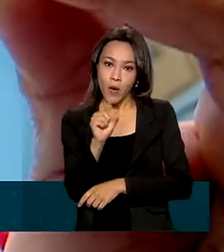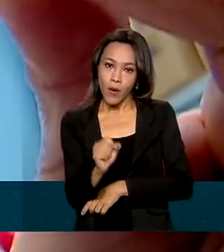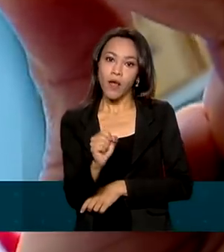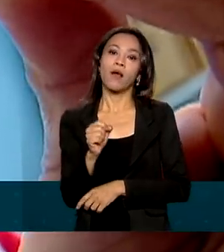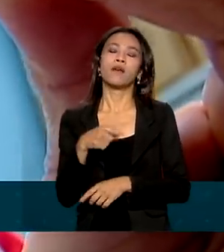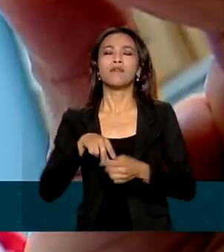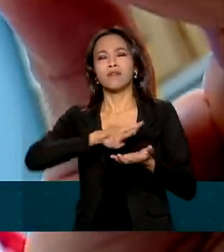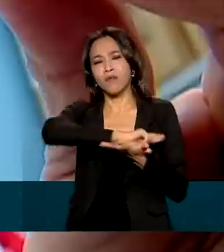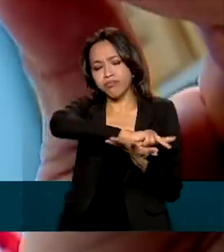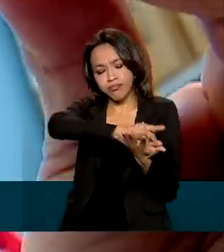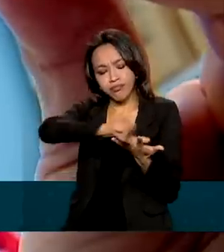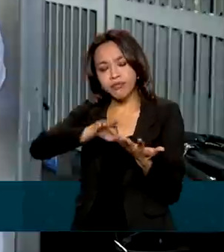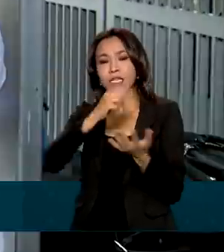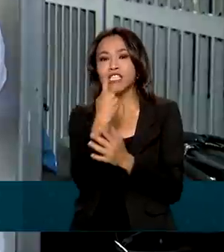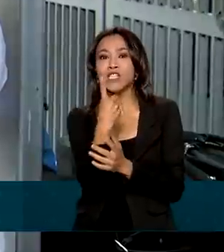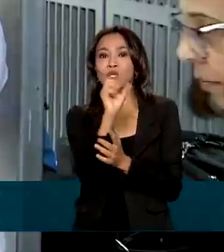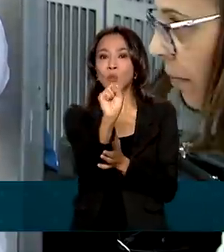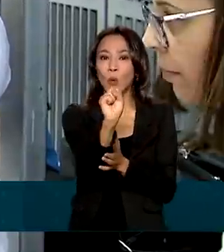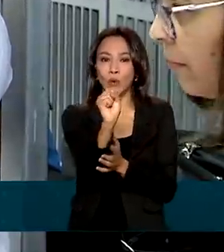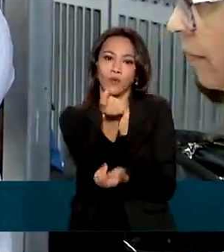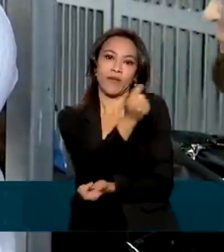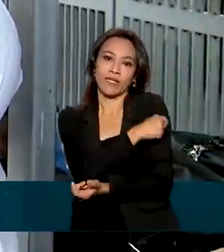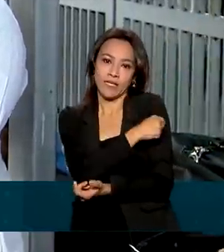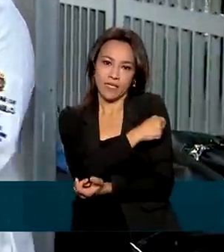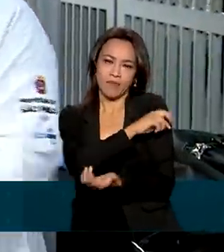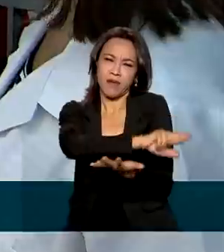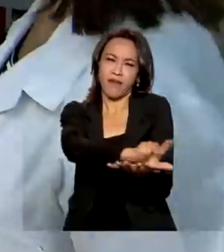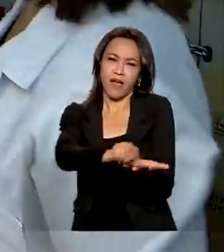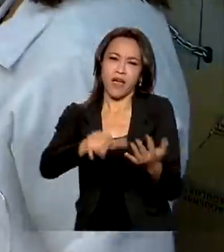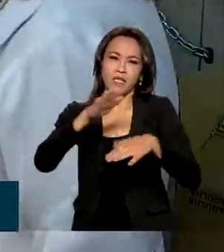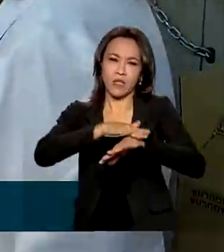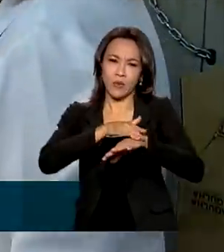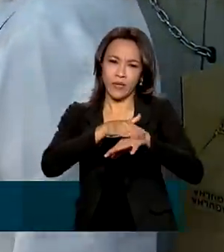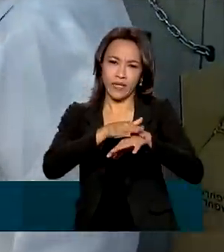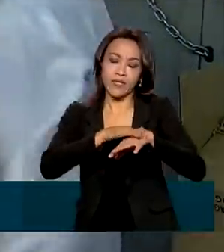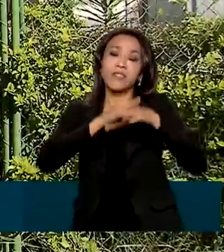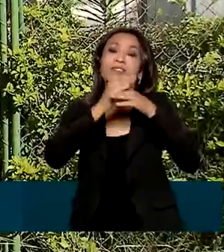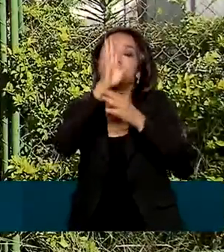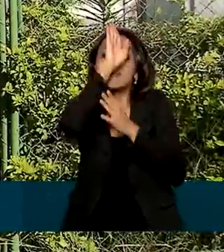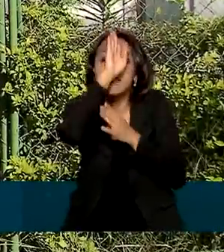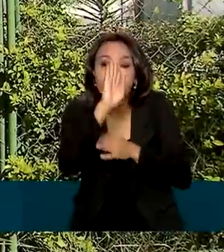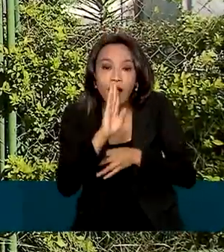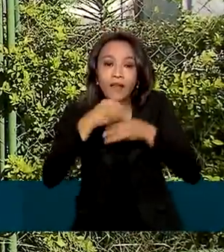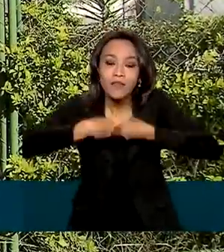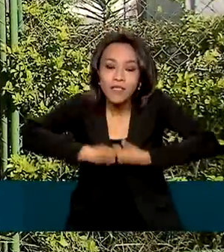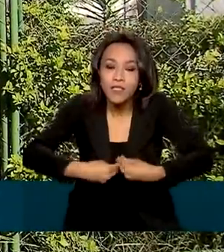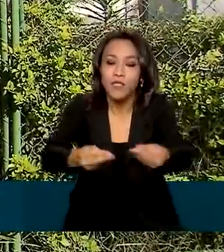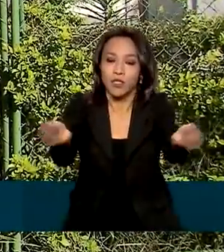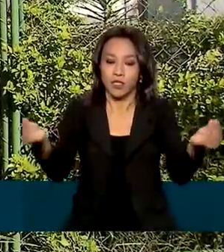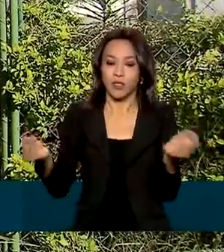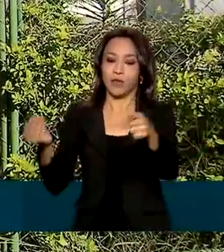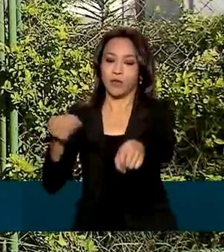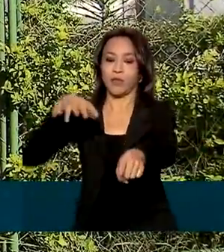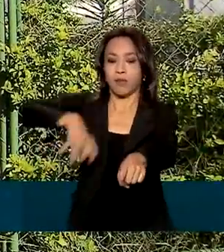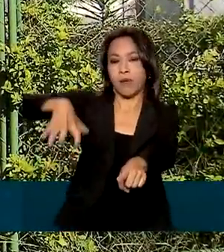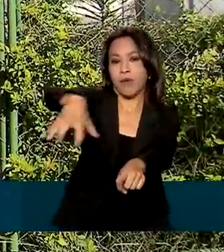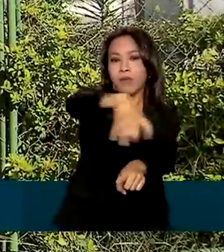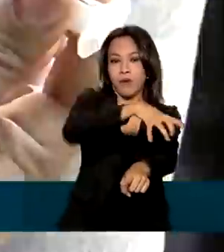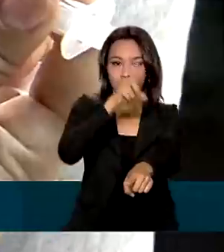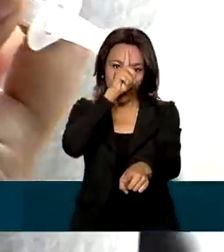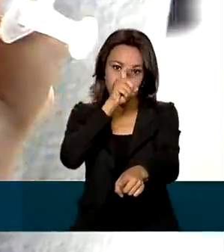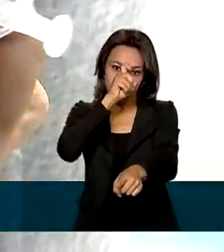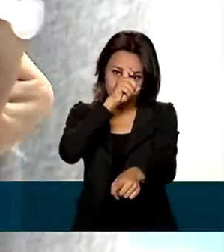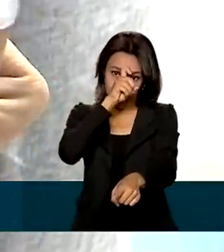para todas essas doenças serão disponibilizadas de graça nos postos do SUS a partir desta sexta